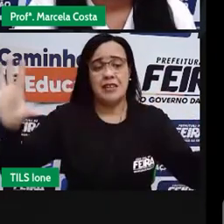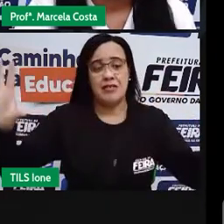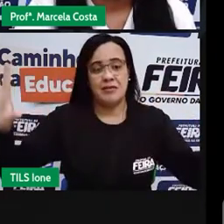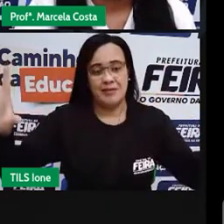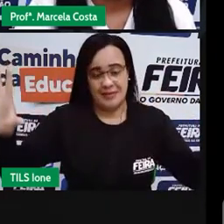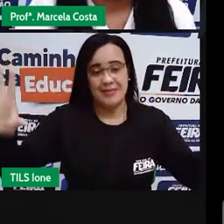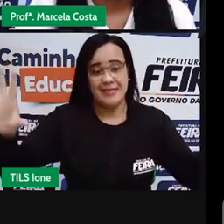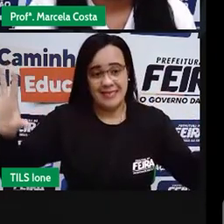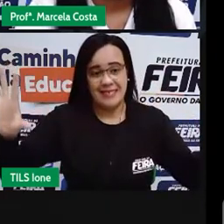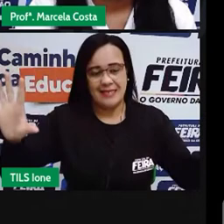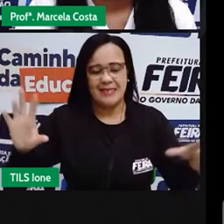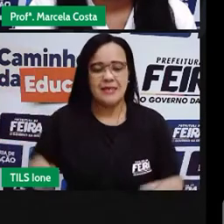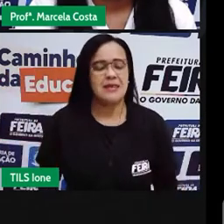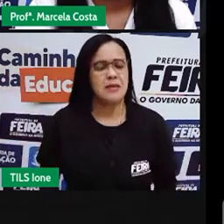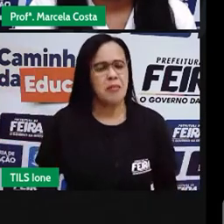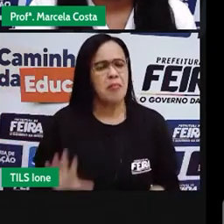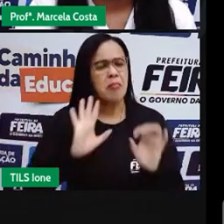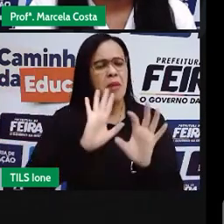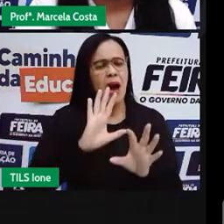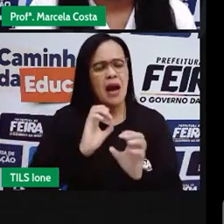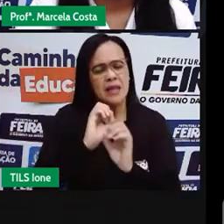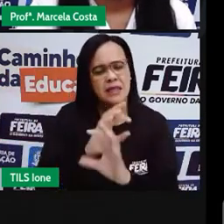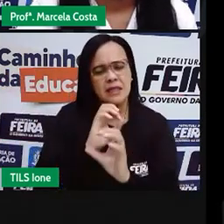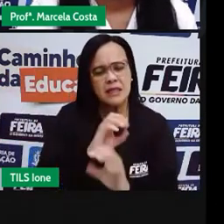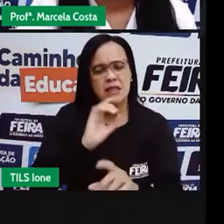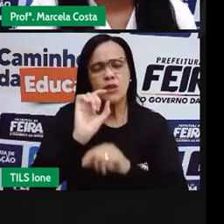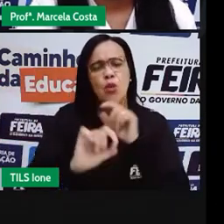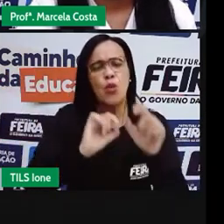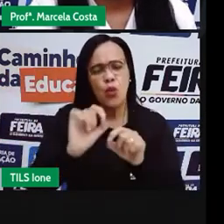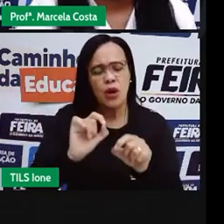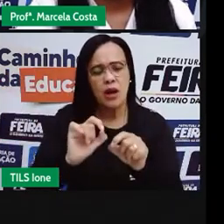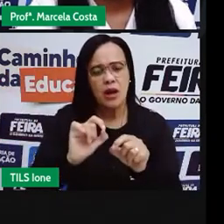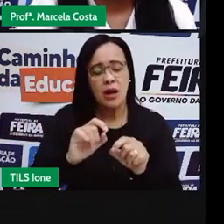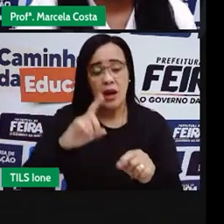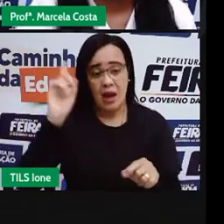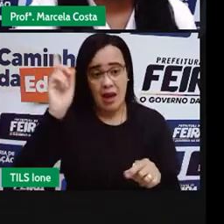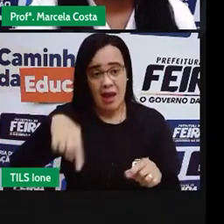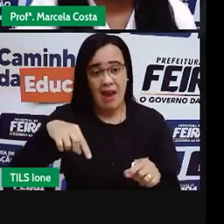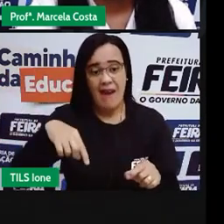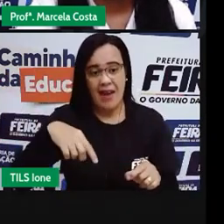Moral. Uma boa ação ganha outra.